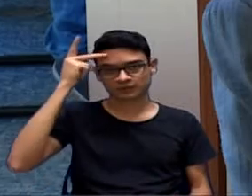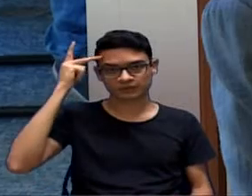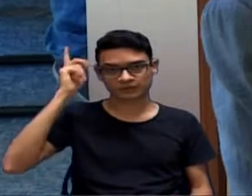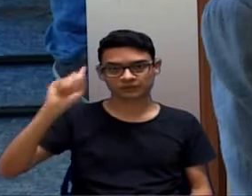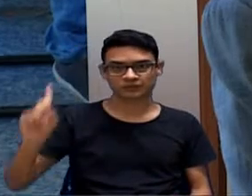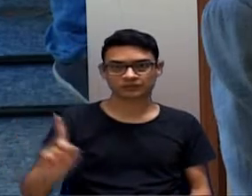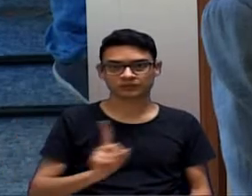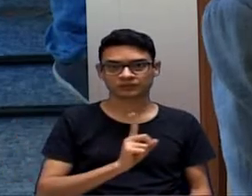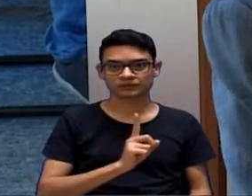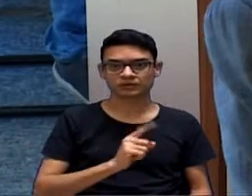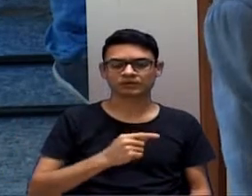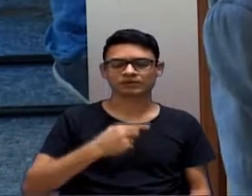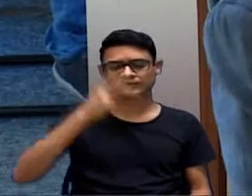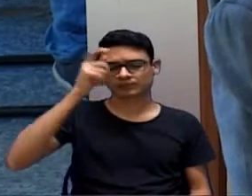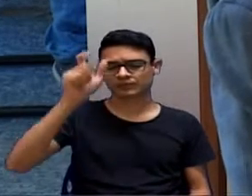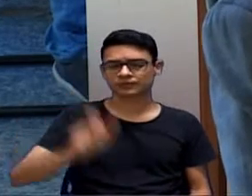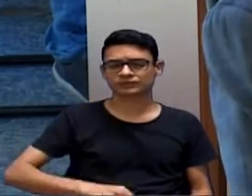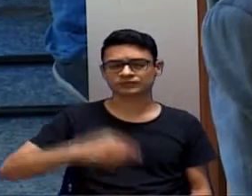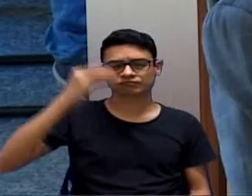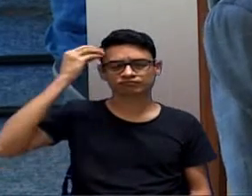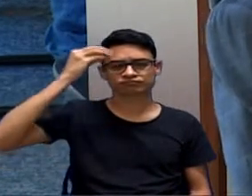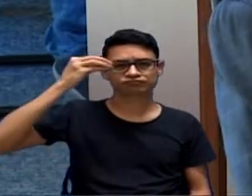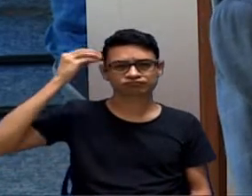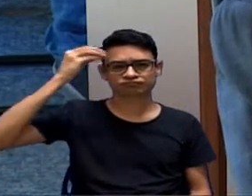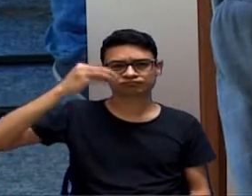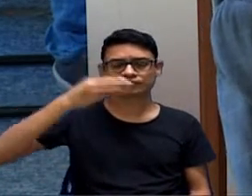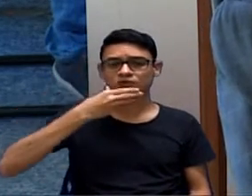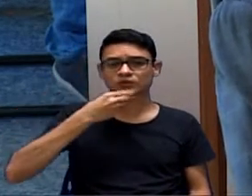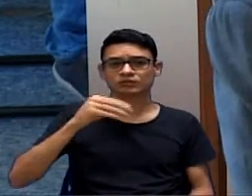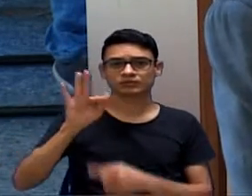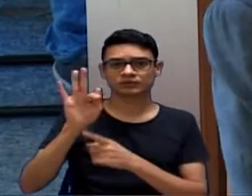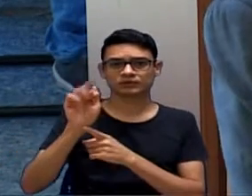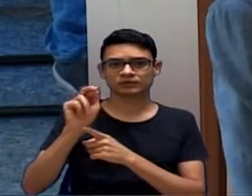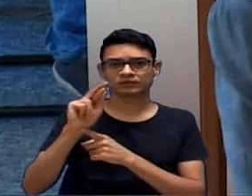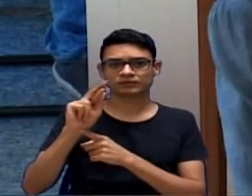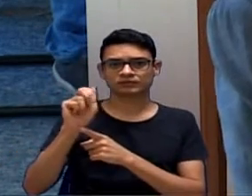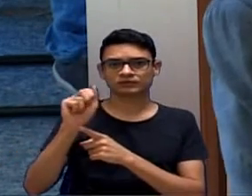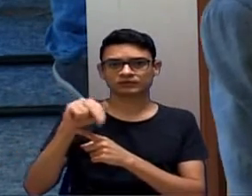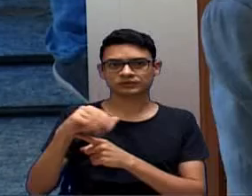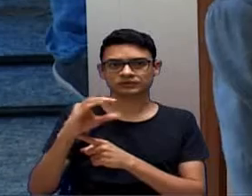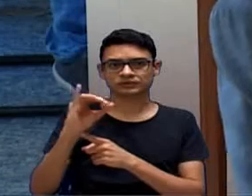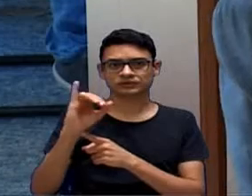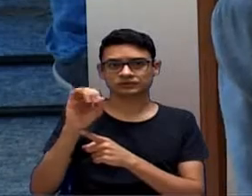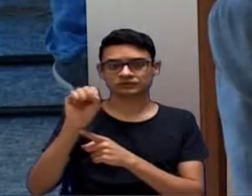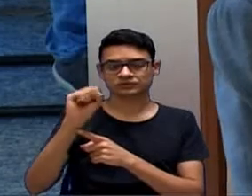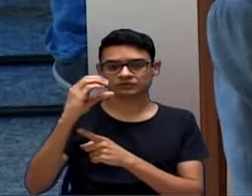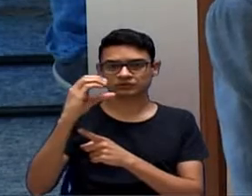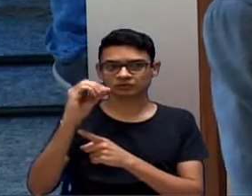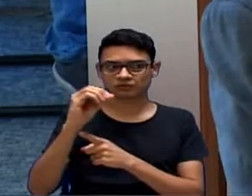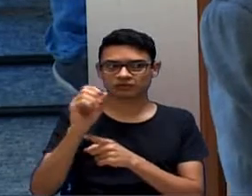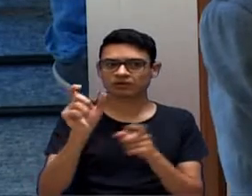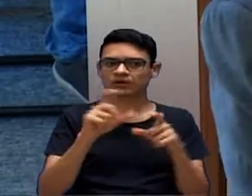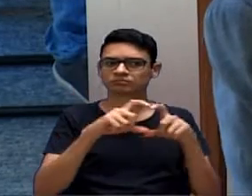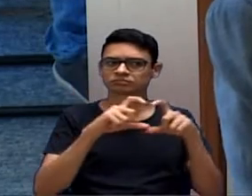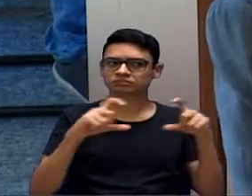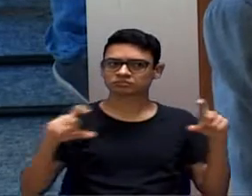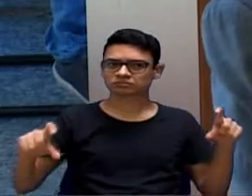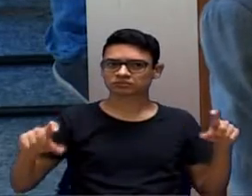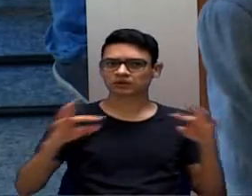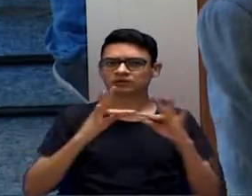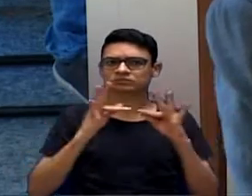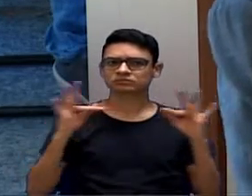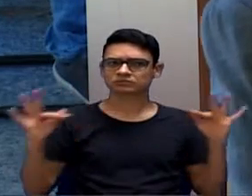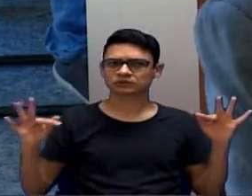um pensador oriental de nome Francisco Mocoiabico, e ele tinha uma frase muito cheia de sabedoria.